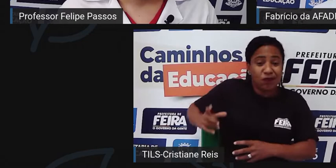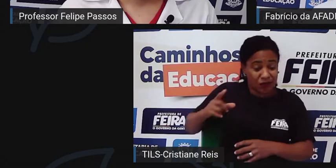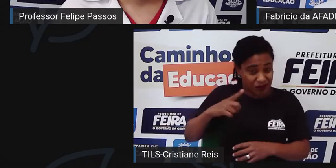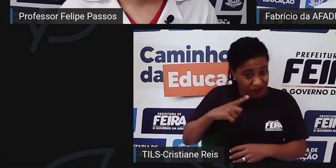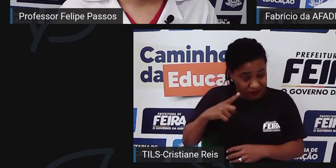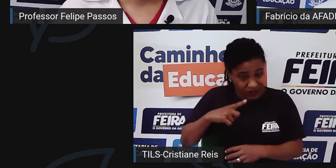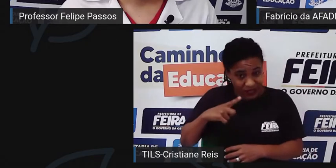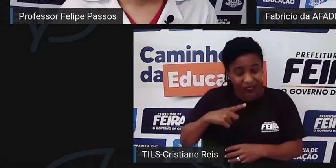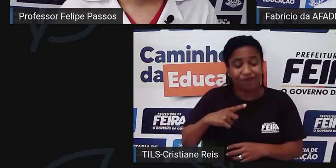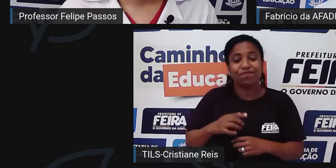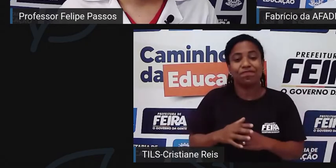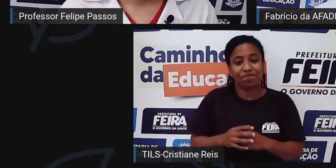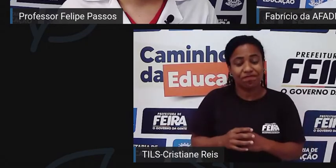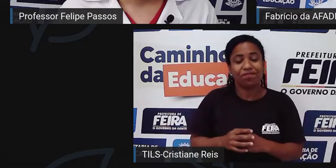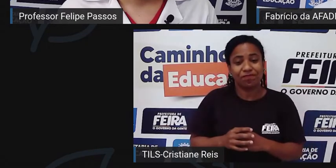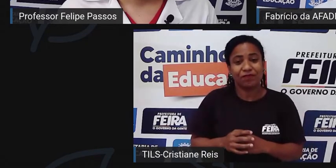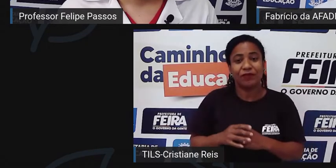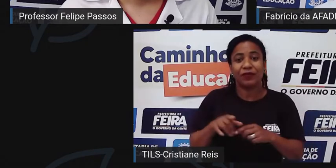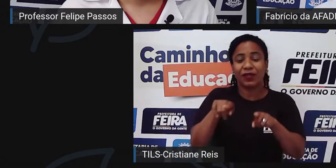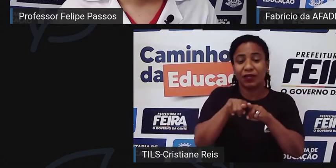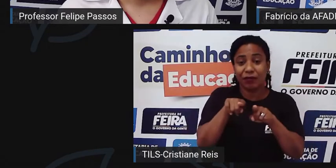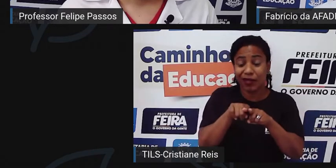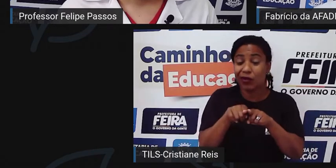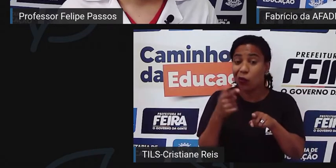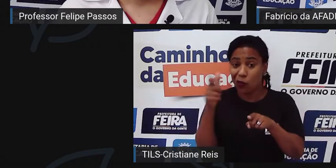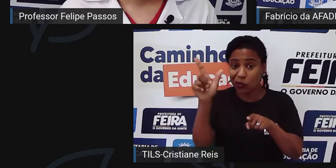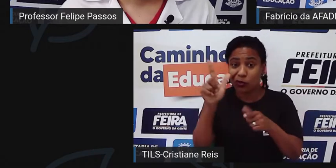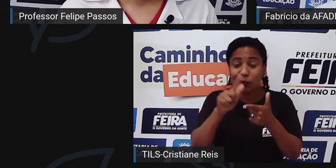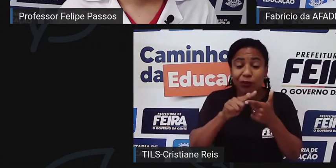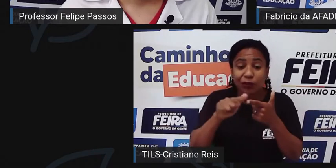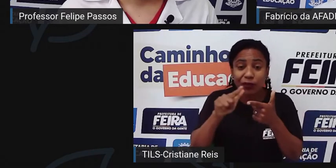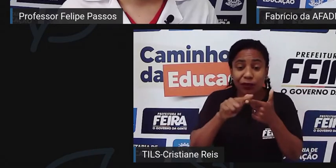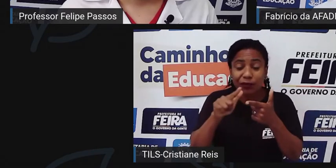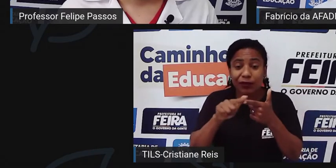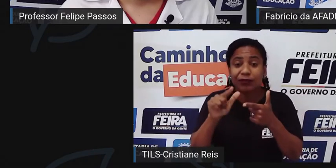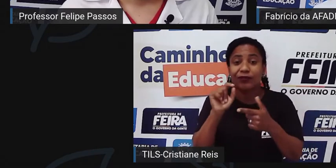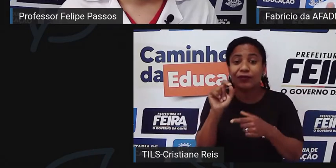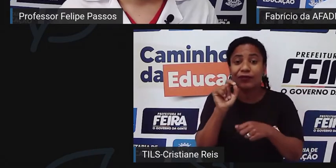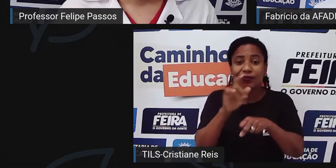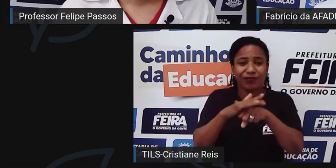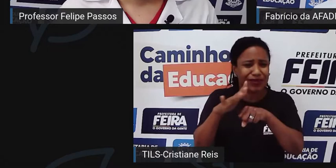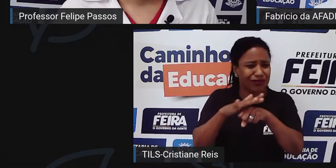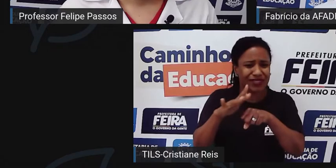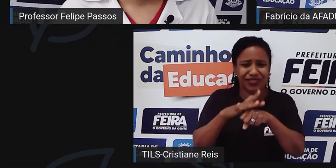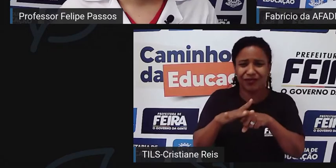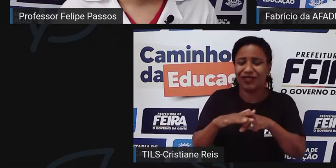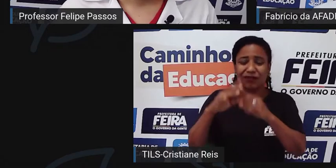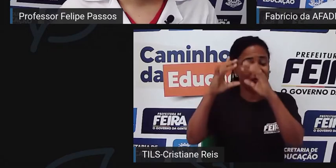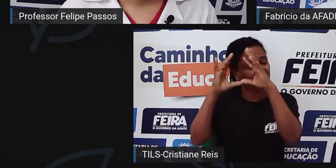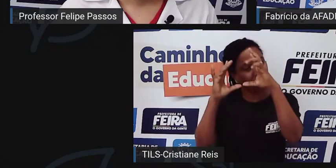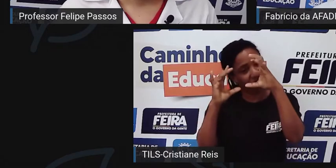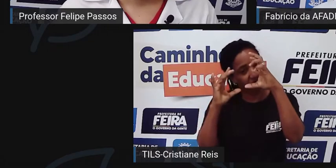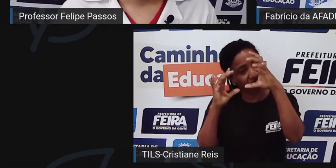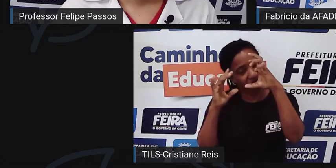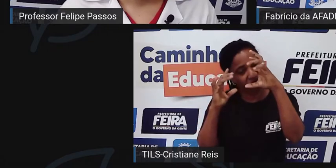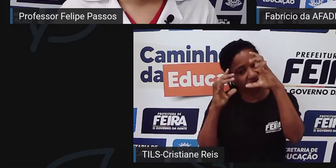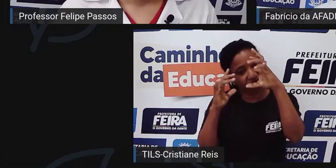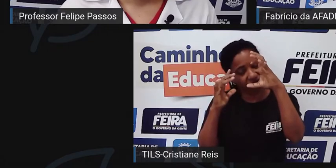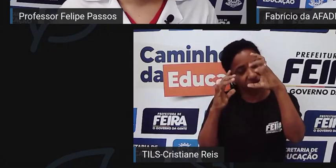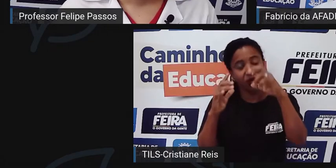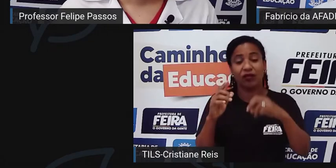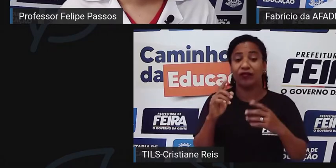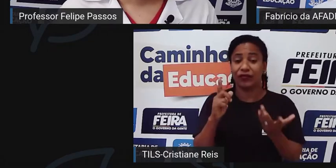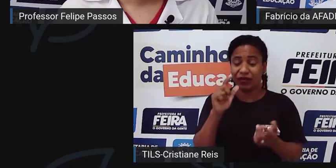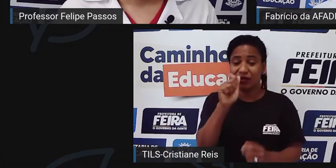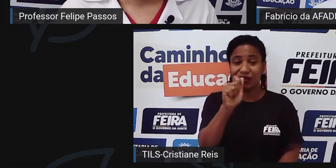que é um problema também muito grave na doença fos-ciforme, tem o derrame cerebral, tem o AVC,